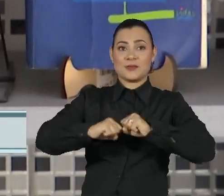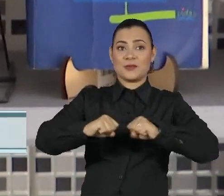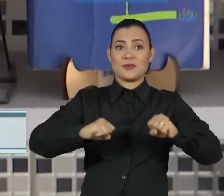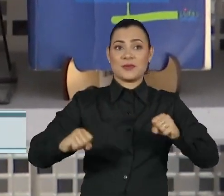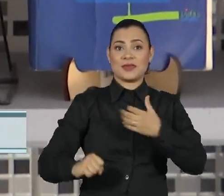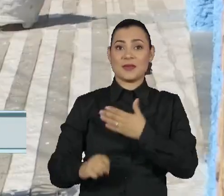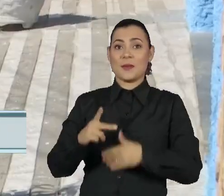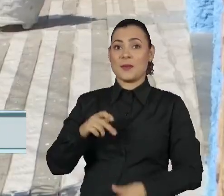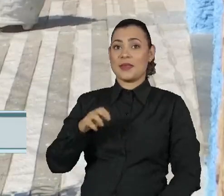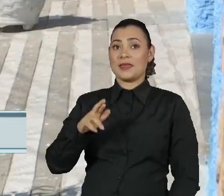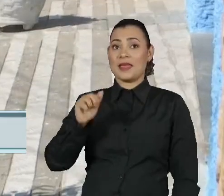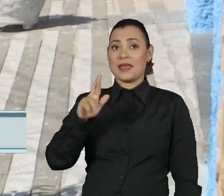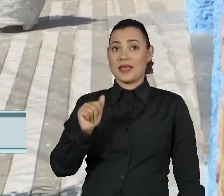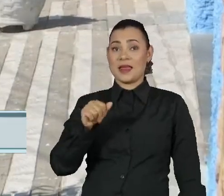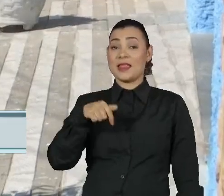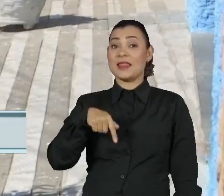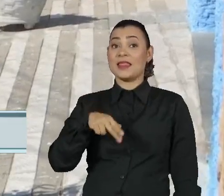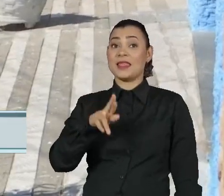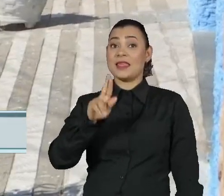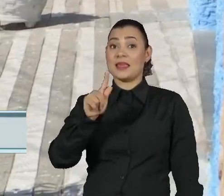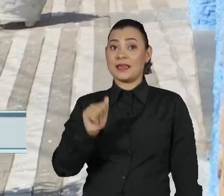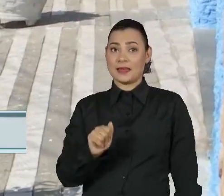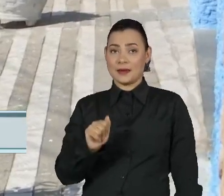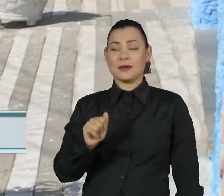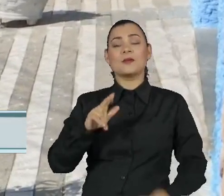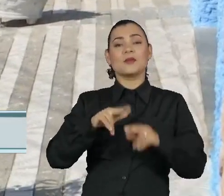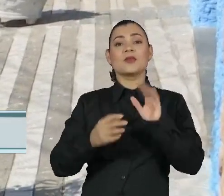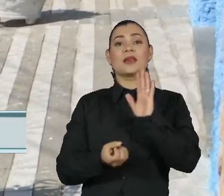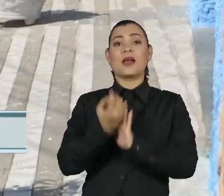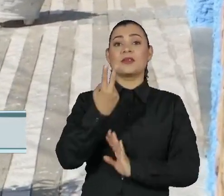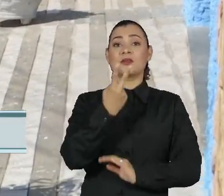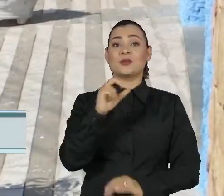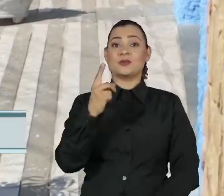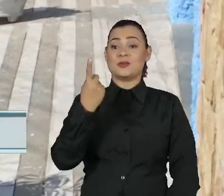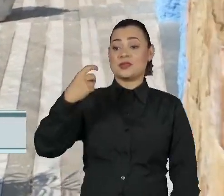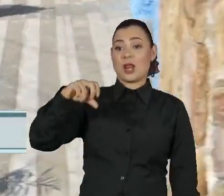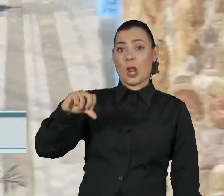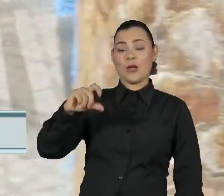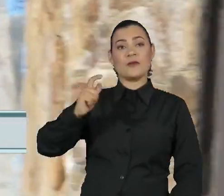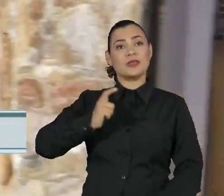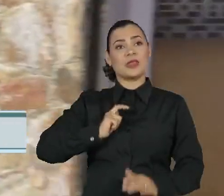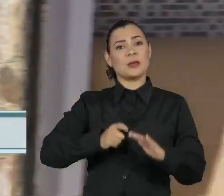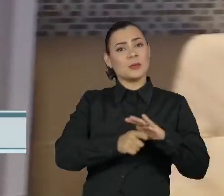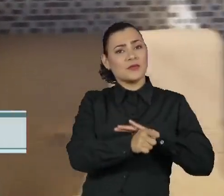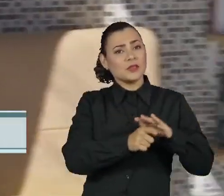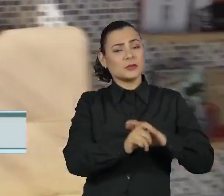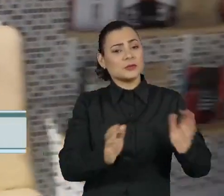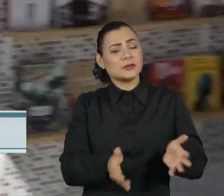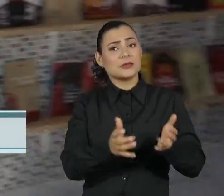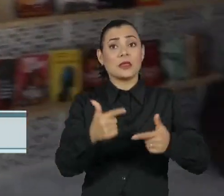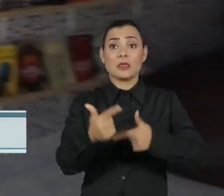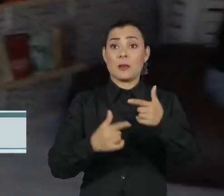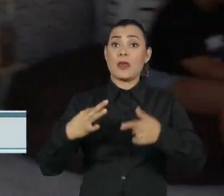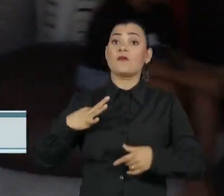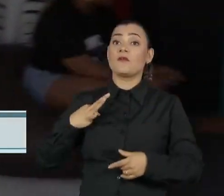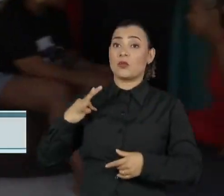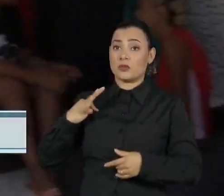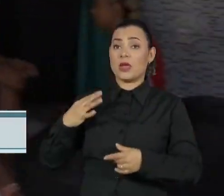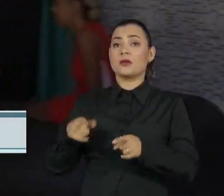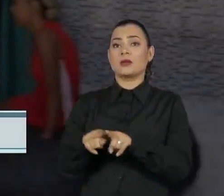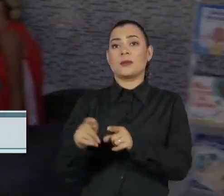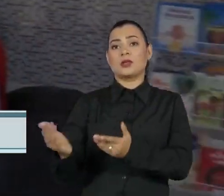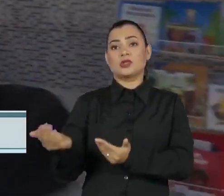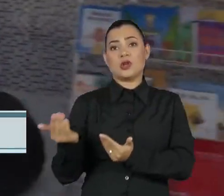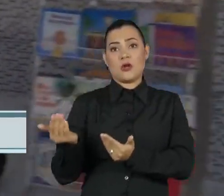Pantera Negra. O local foi criado em 2019 e é mantido por meio de recursos e do trabalho voluntário de